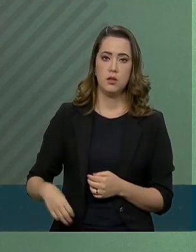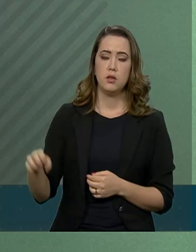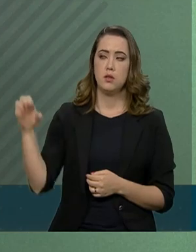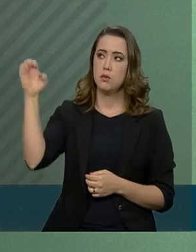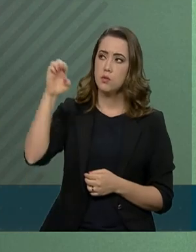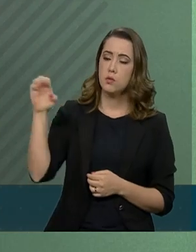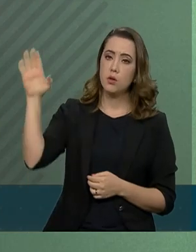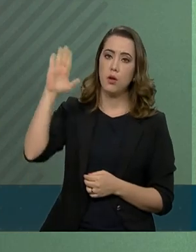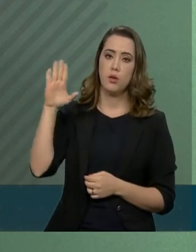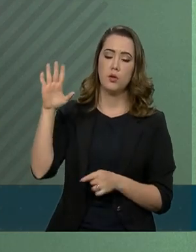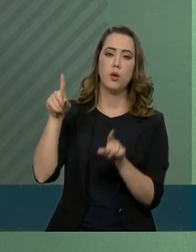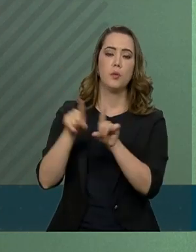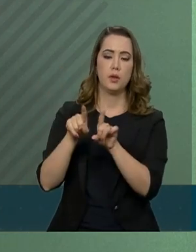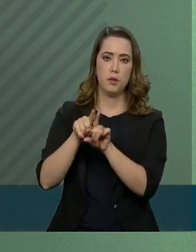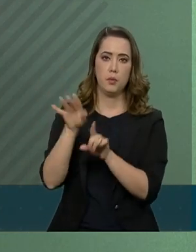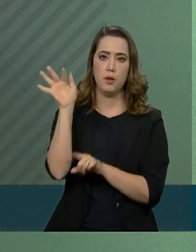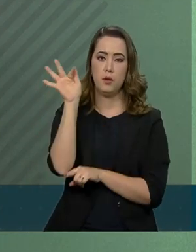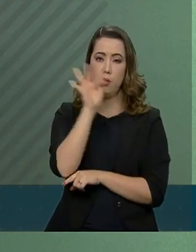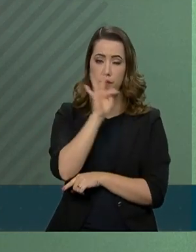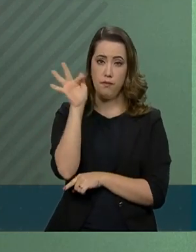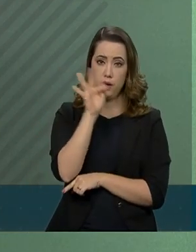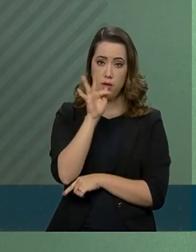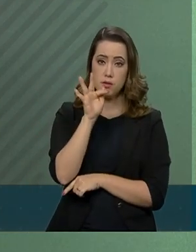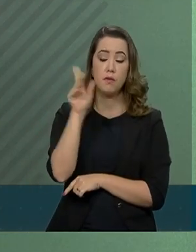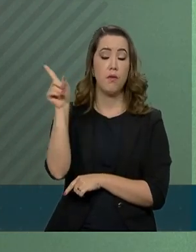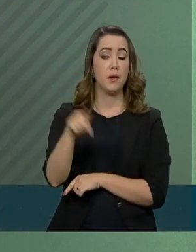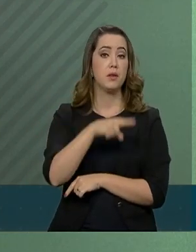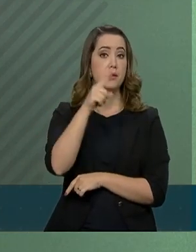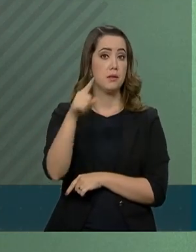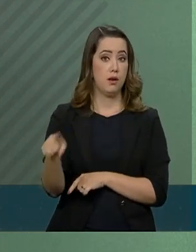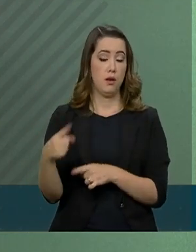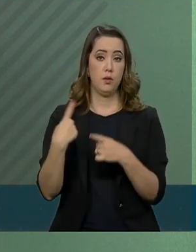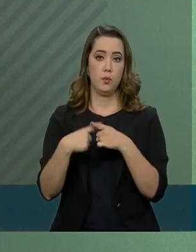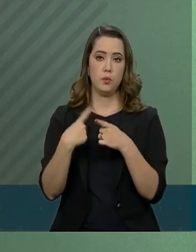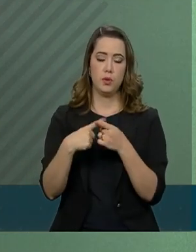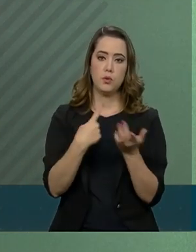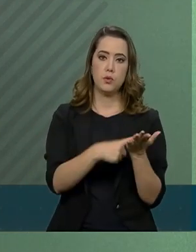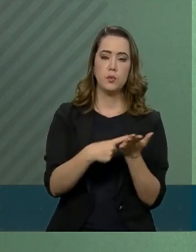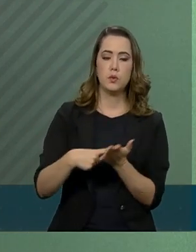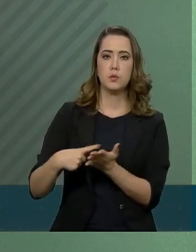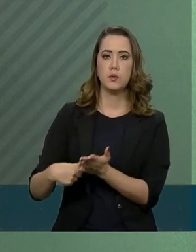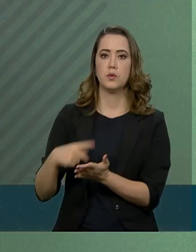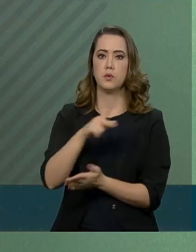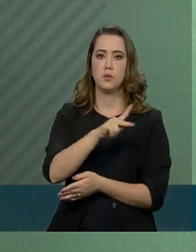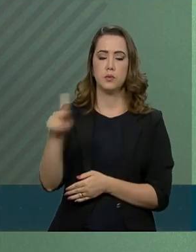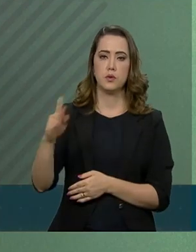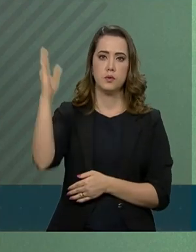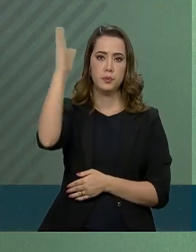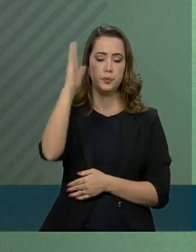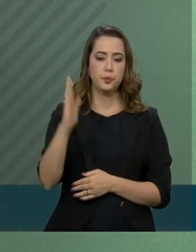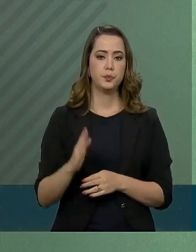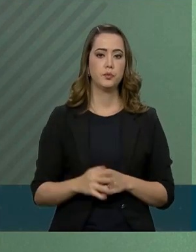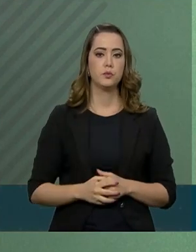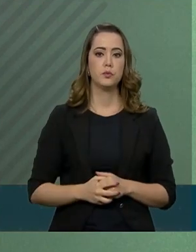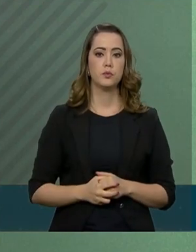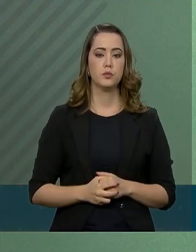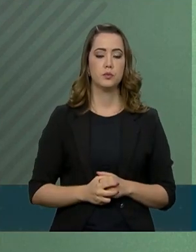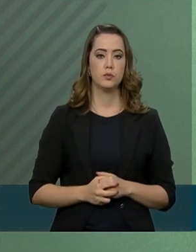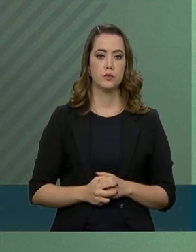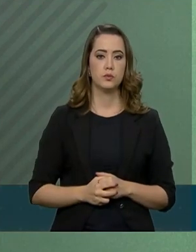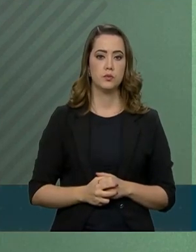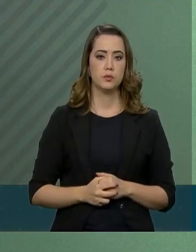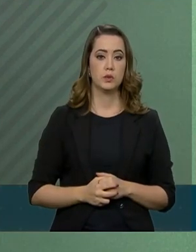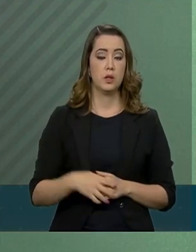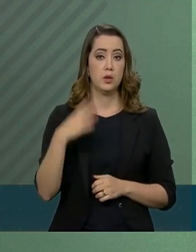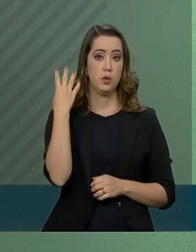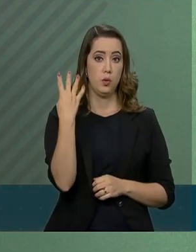estrangeiros da República Francesa foi cancelada em razão da agenda do senhor presidente da República. Às